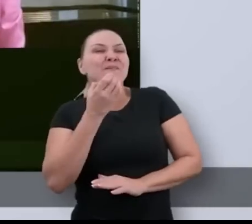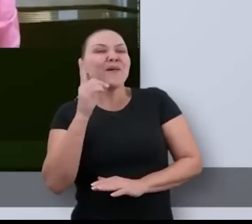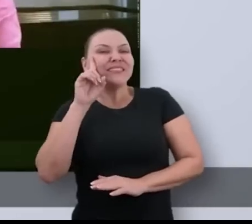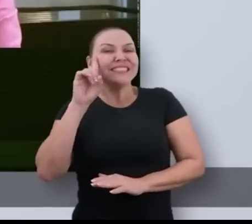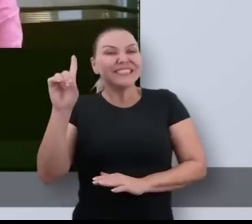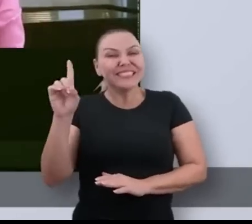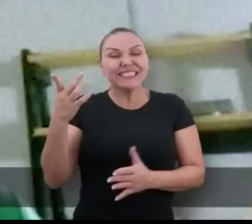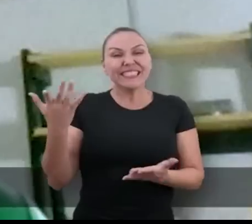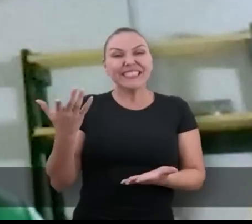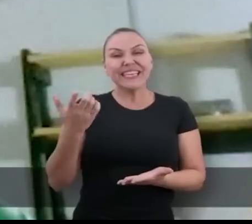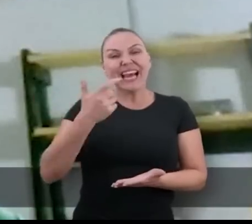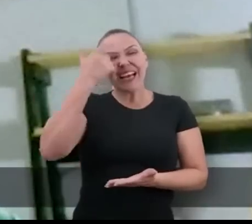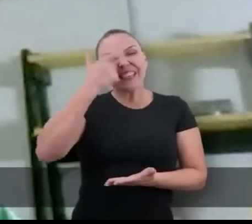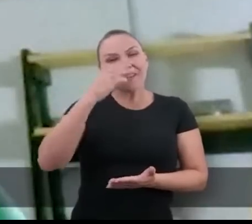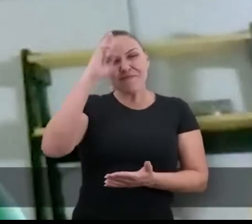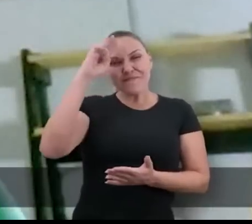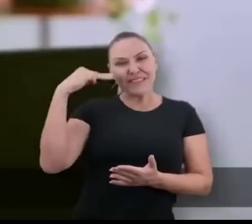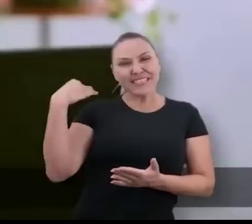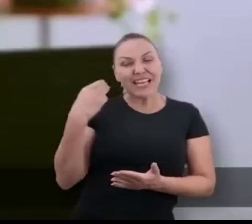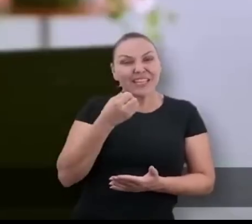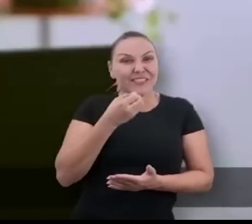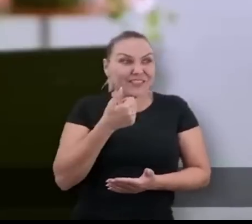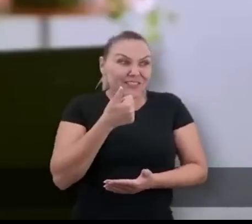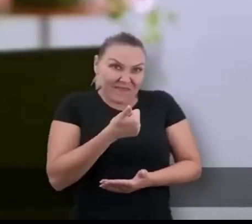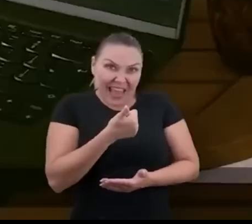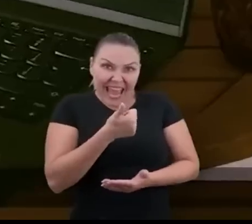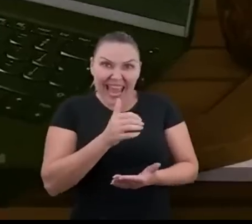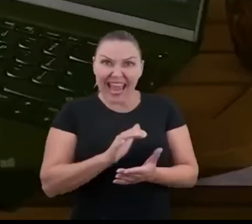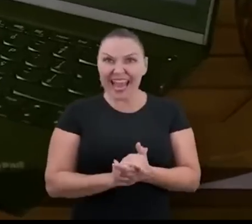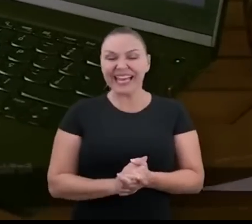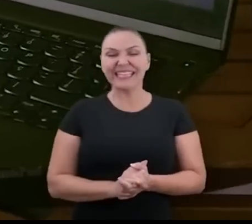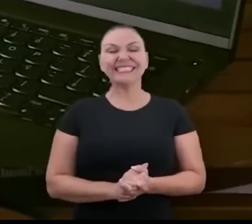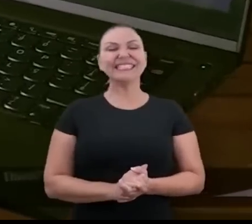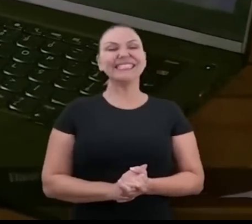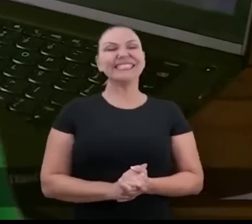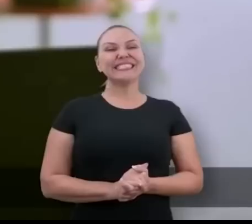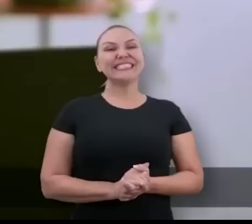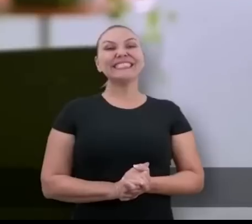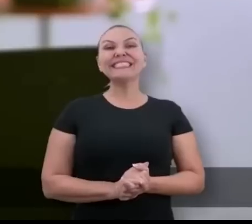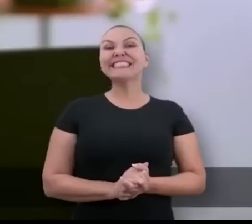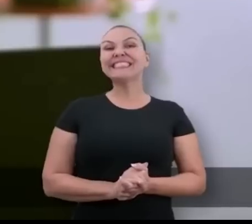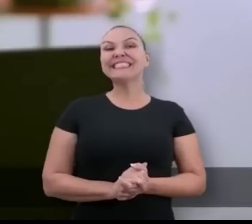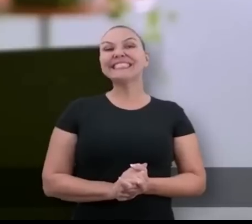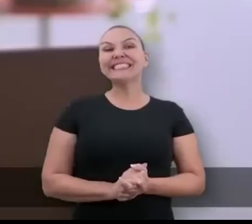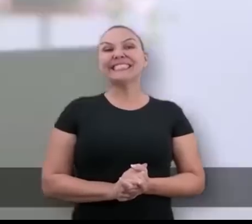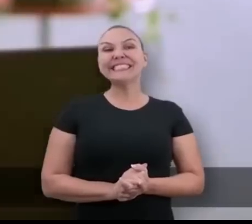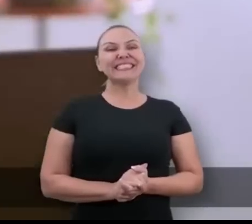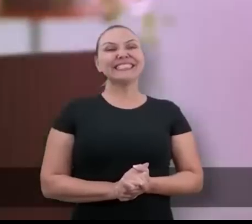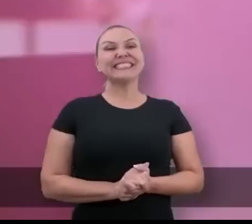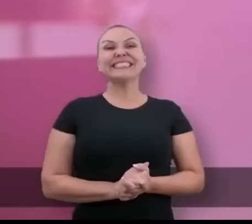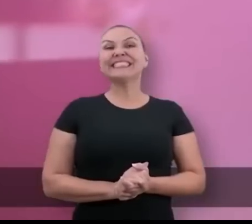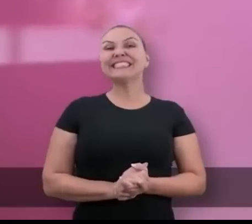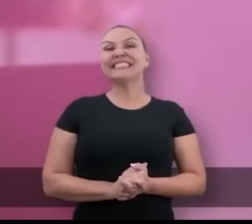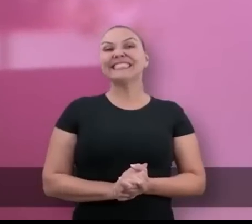Oi, dona Marlene, bom dia! Michelle e Bolsonaro, tudo bem com a senhora? Ai, que linda!